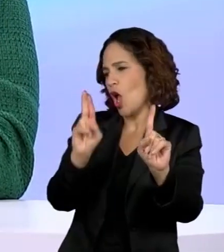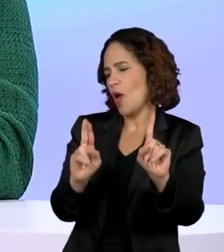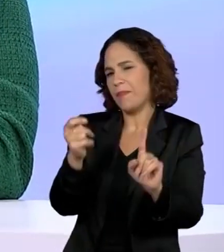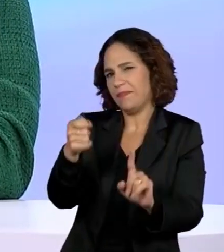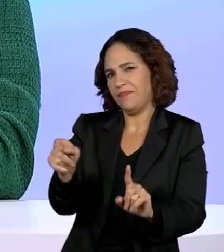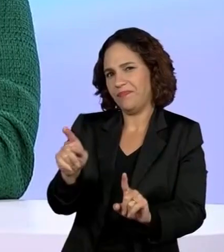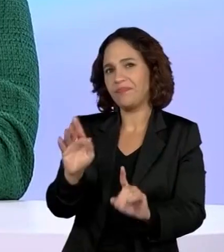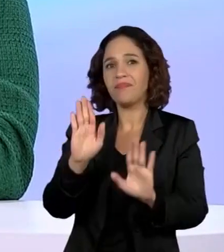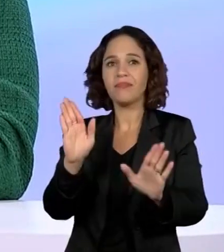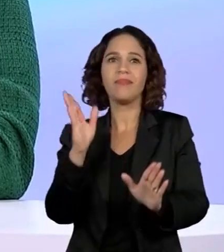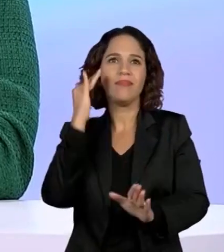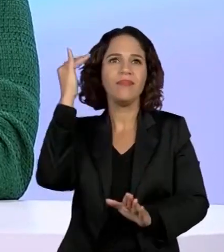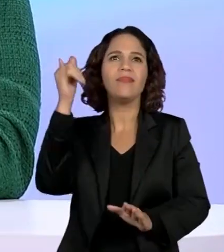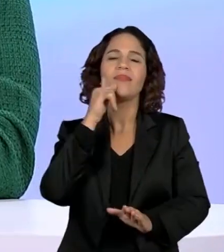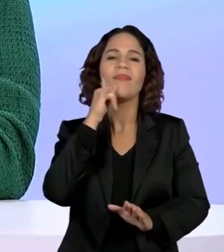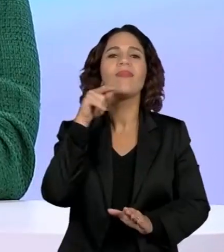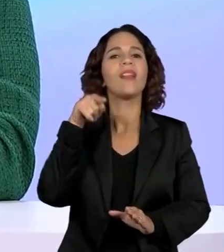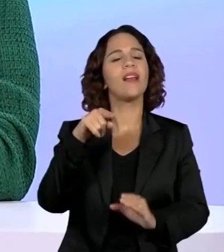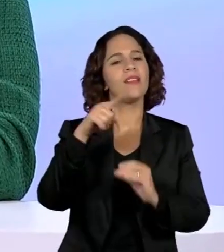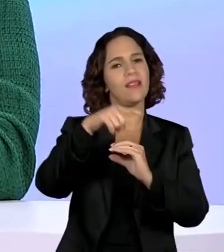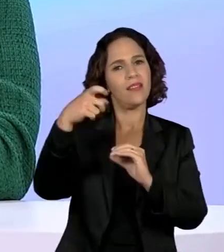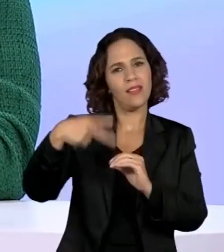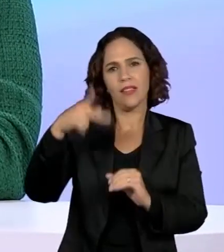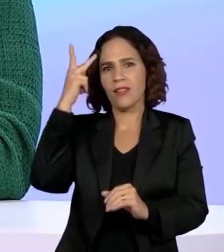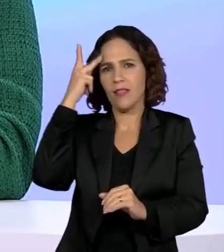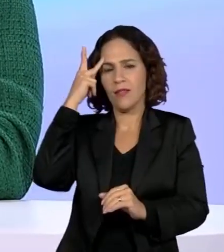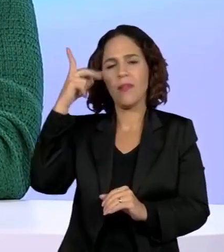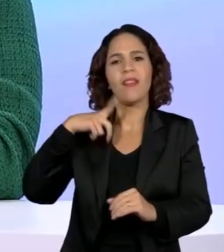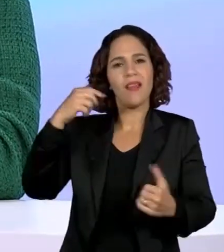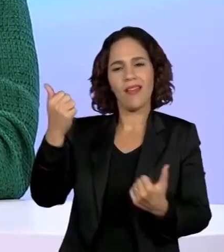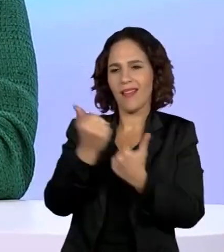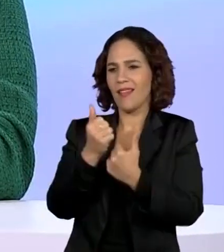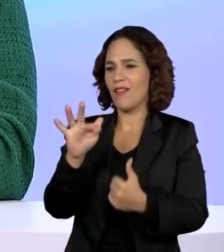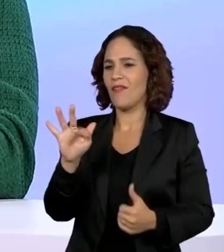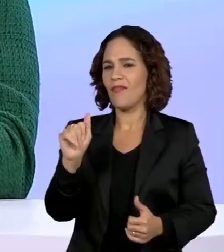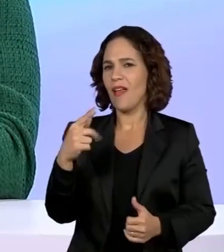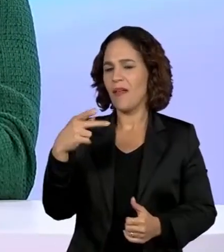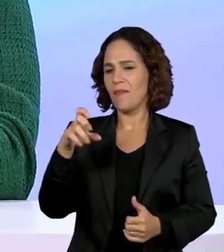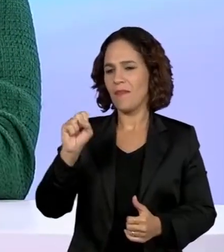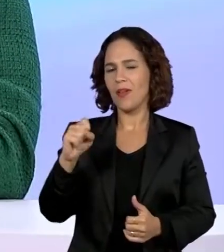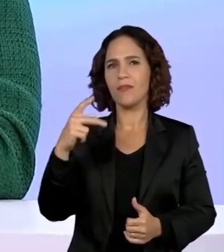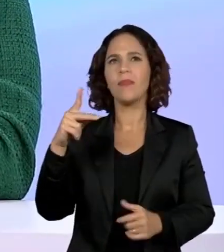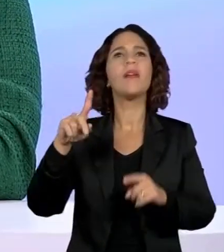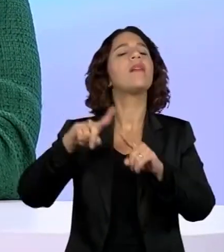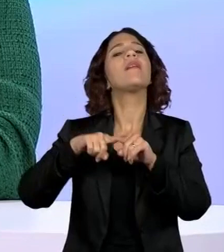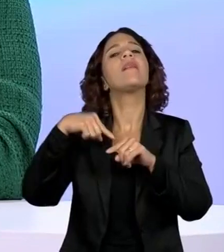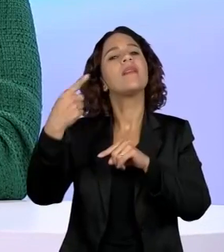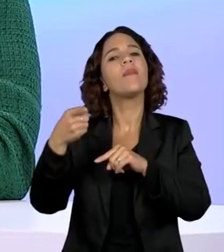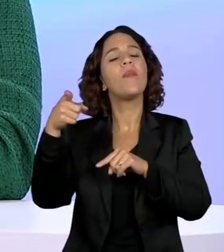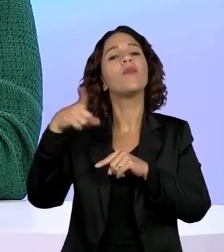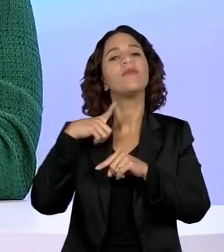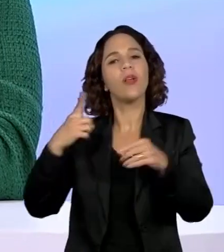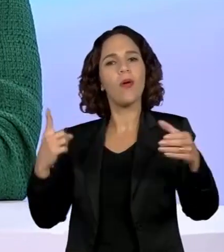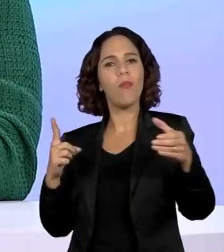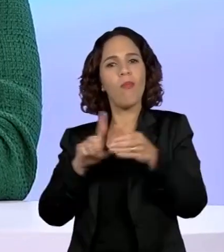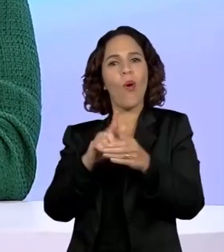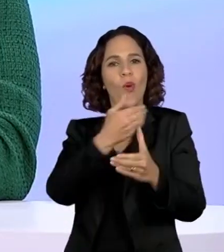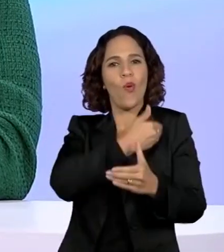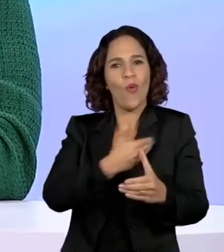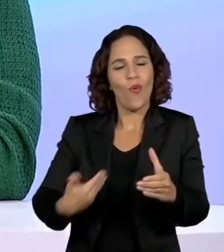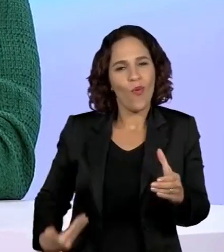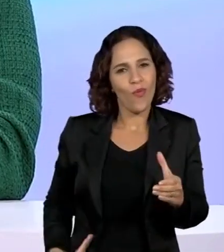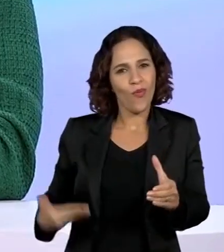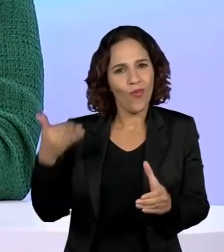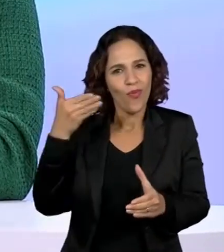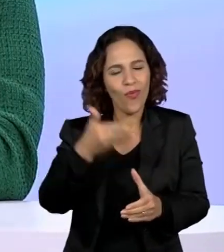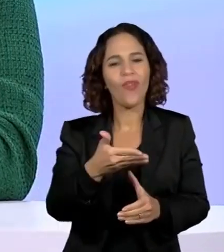talvez o exemplo mais conhecido é um cientista de São Paulo que foi apoiado pela FAPESP, que depois foi integrar o gabinete paralelo do governo Bolsonaro contra